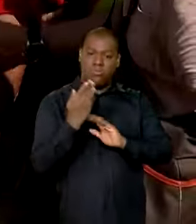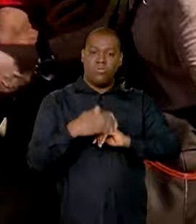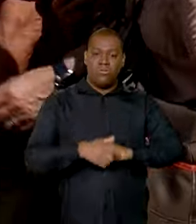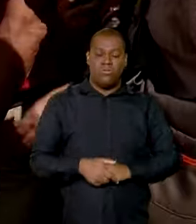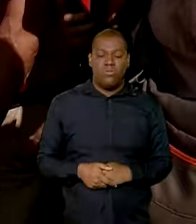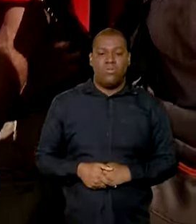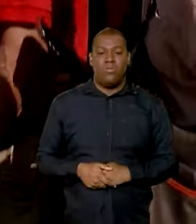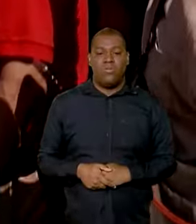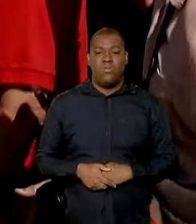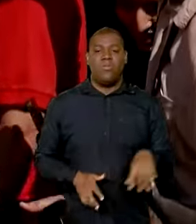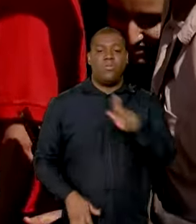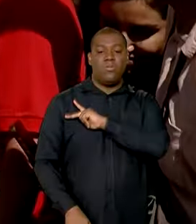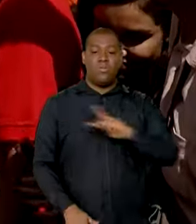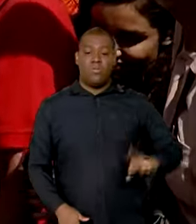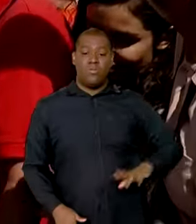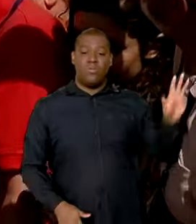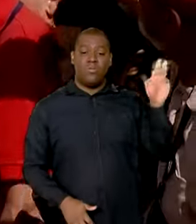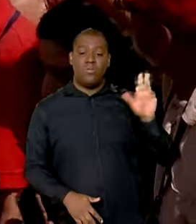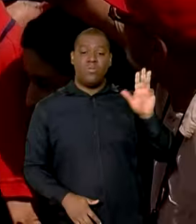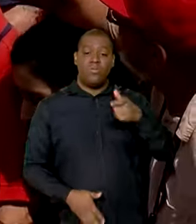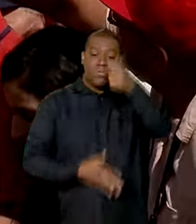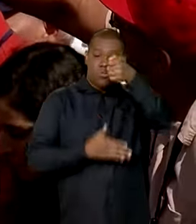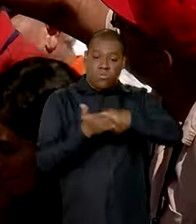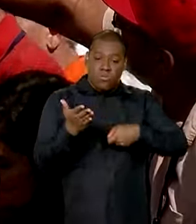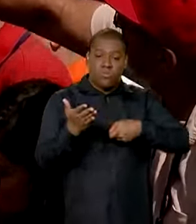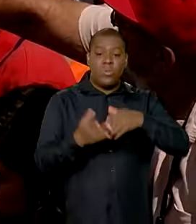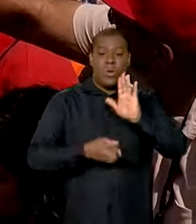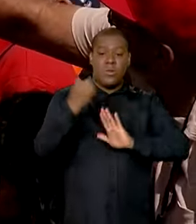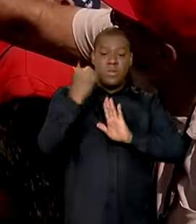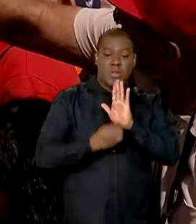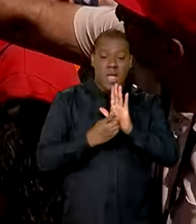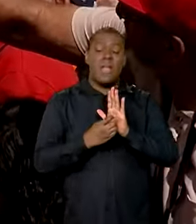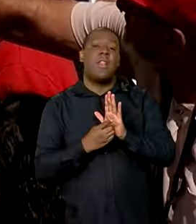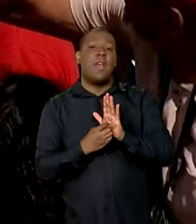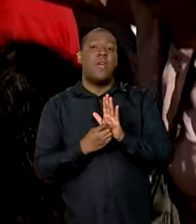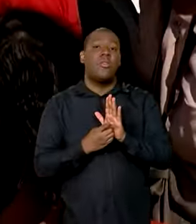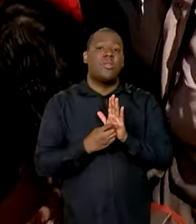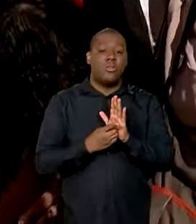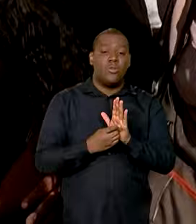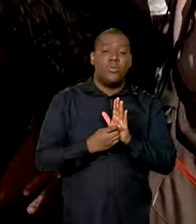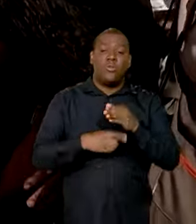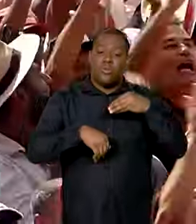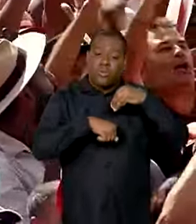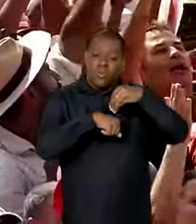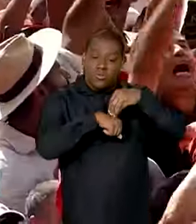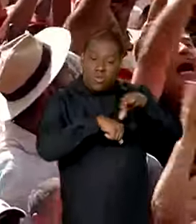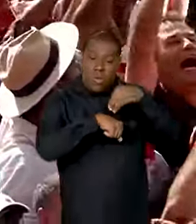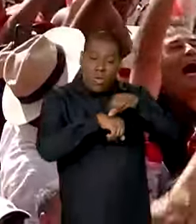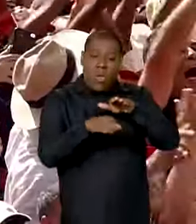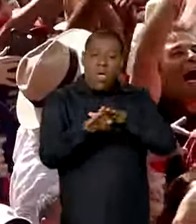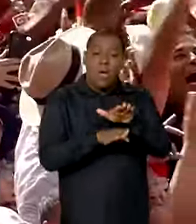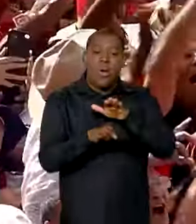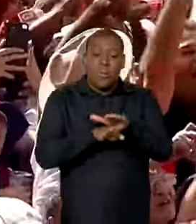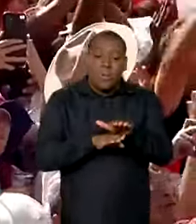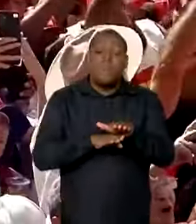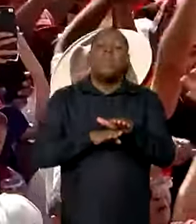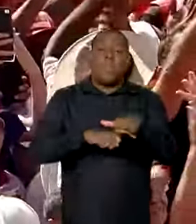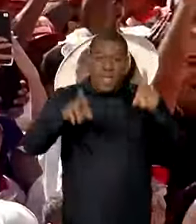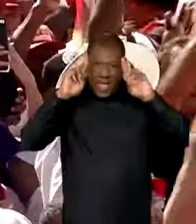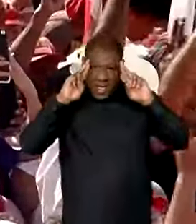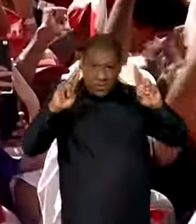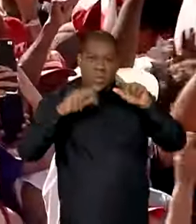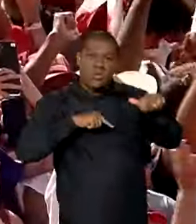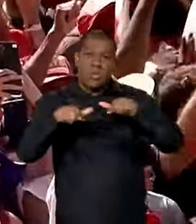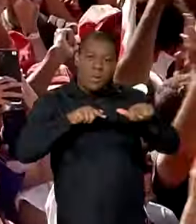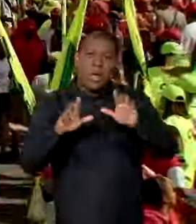Na ocasião, o presidente Lula também assinou o decreto de promulgação da Convenção e Recomendação sobre o trabalho decente para